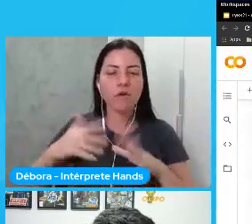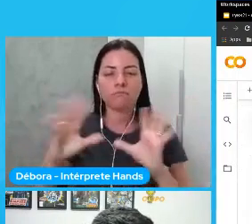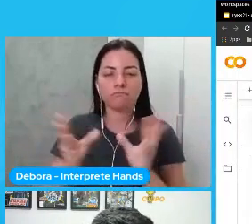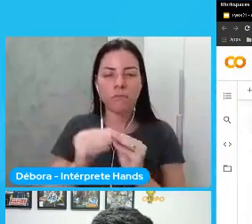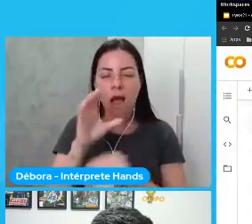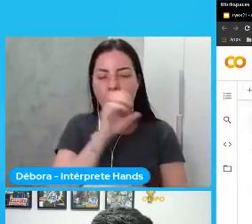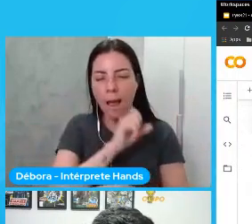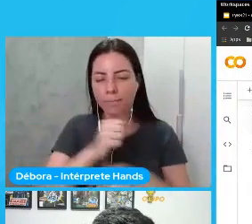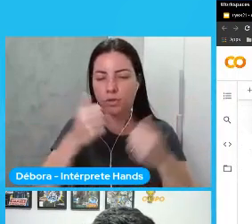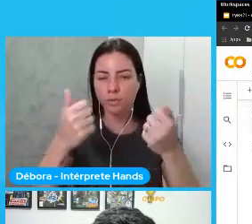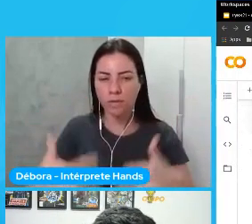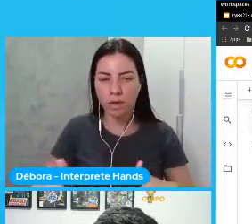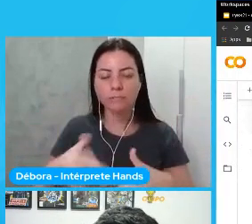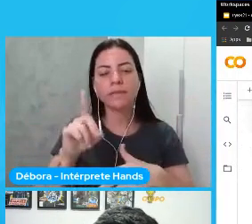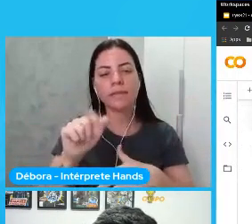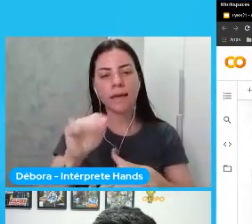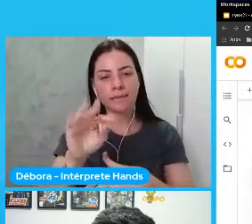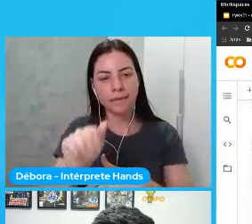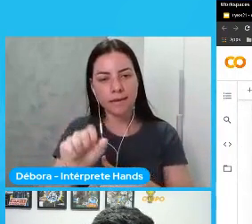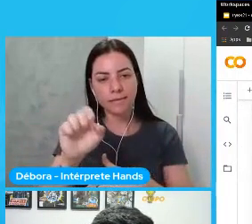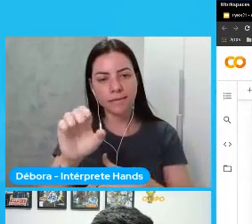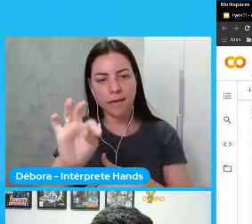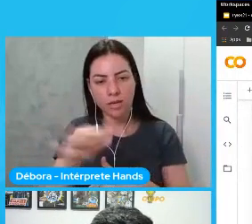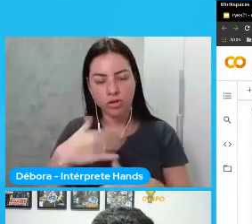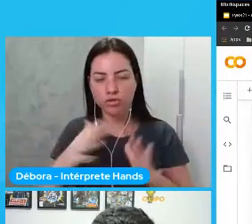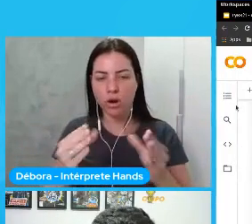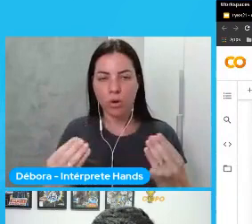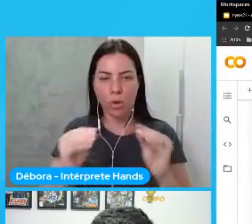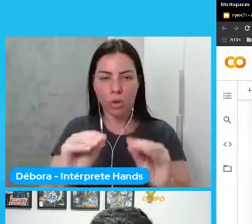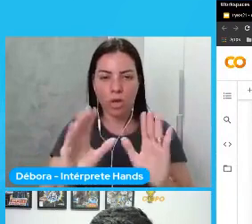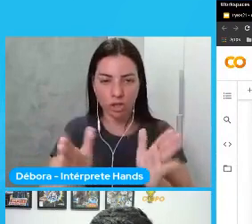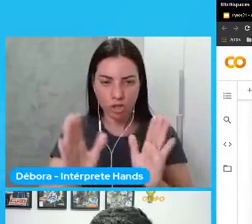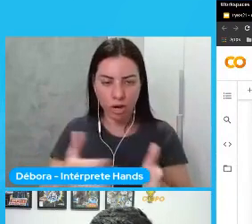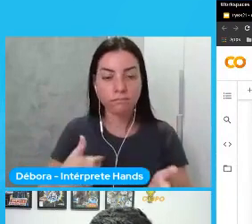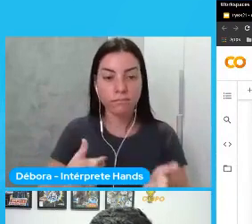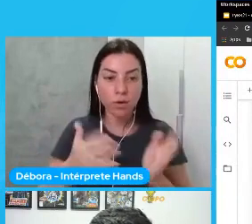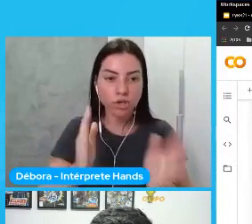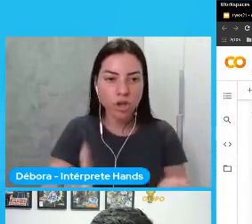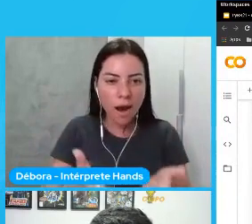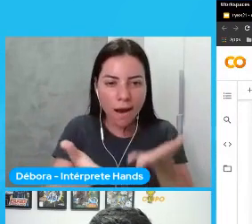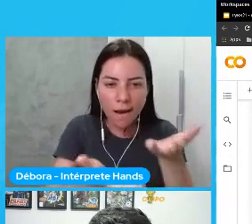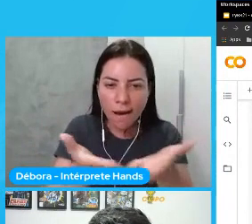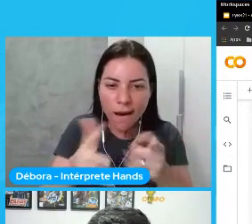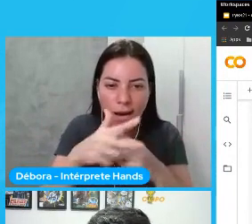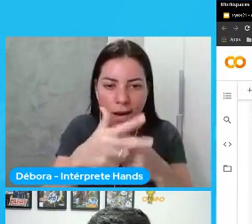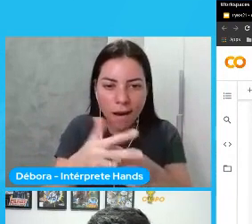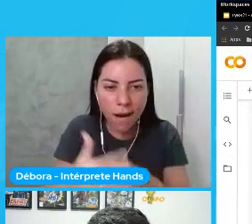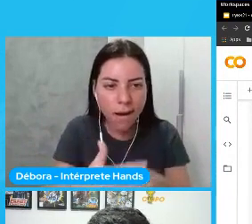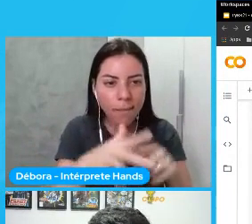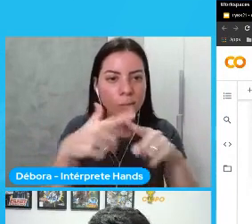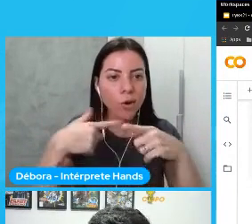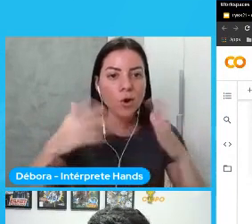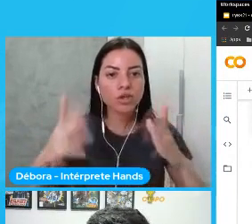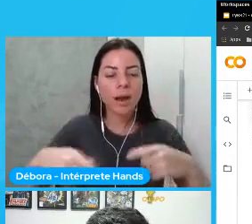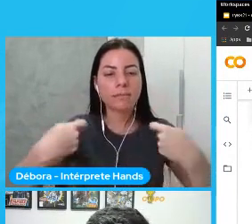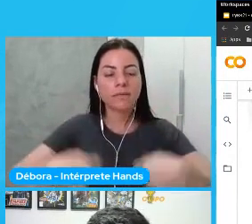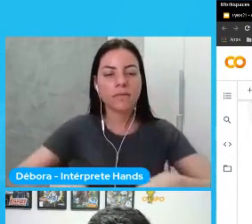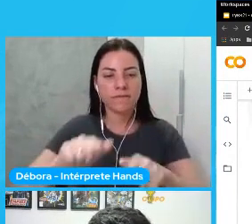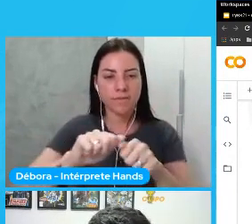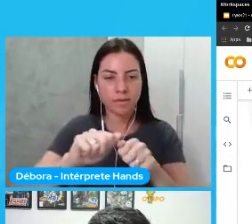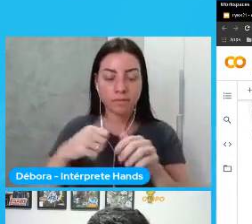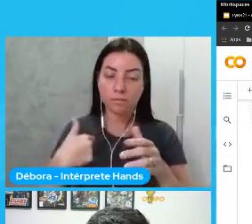eu cortei o dataset fiz um tratamento aqui porque eu precisei fazer isso uma vez que eu estou